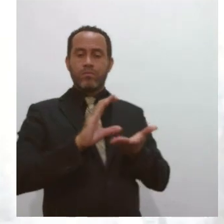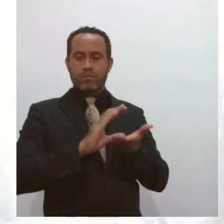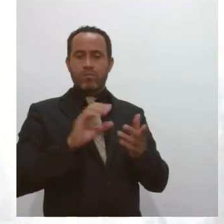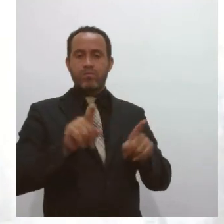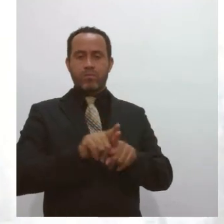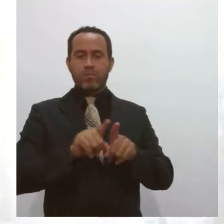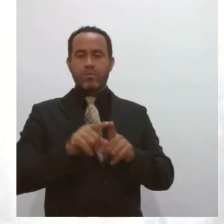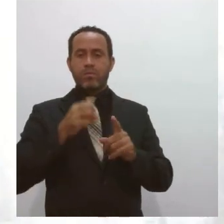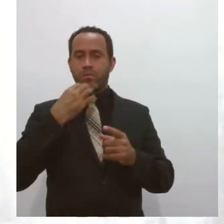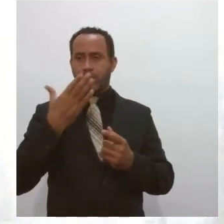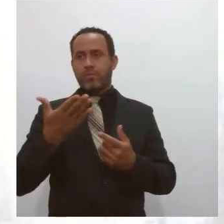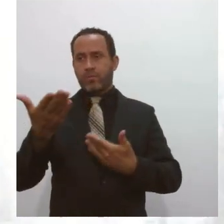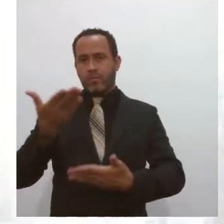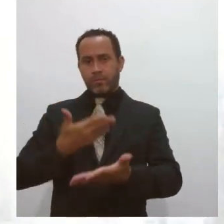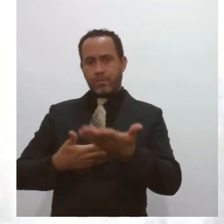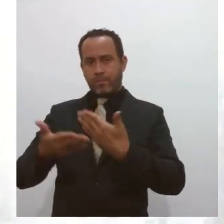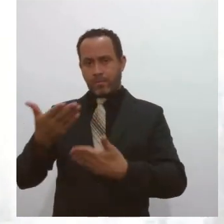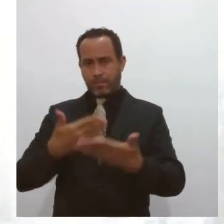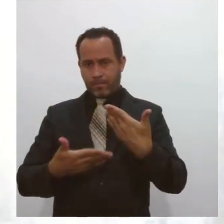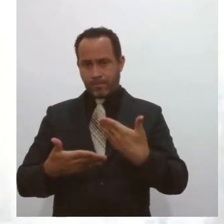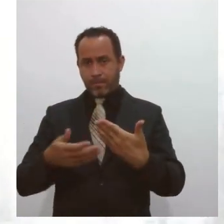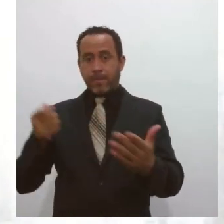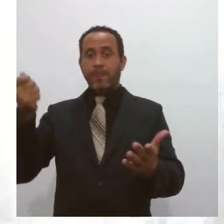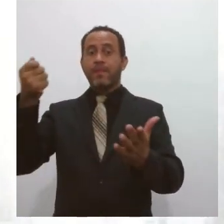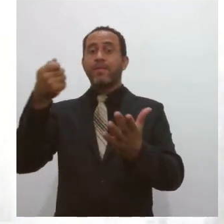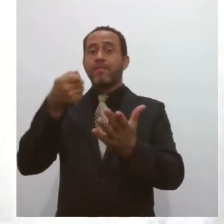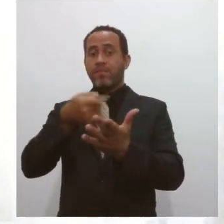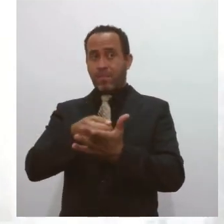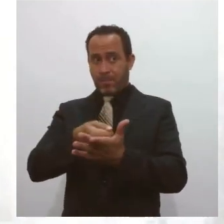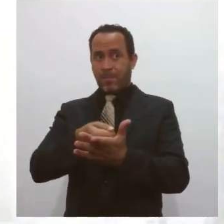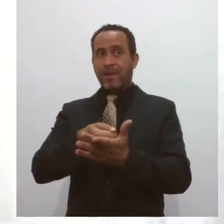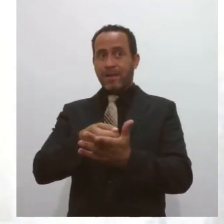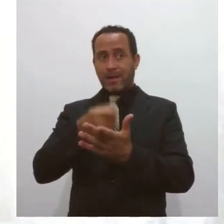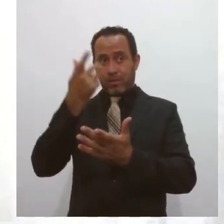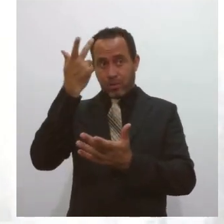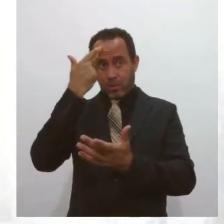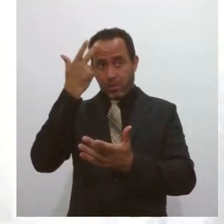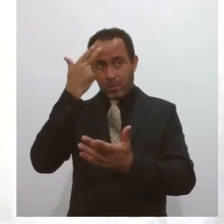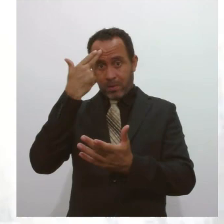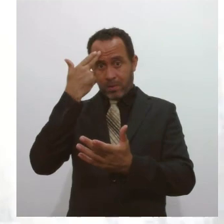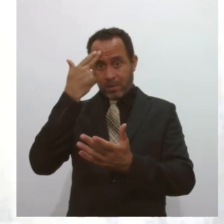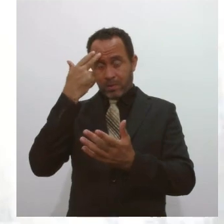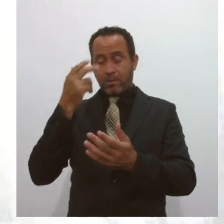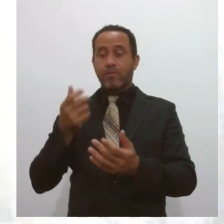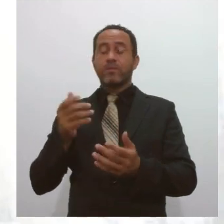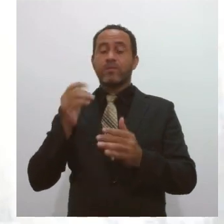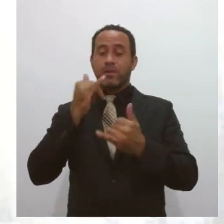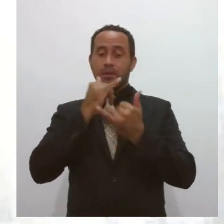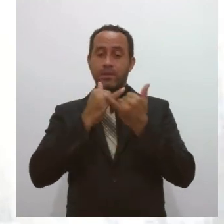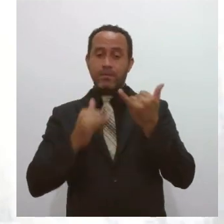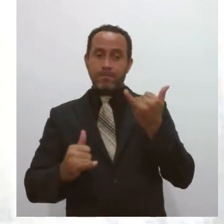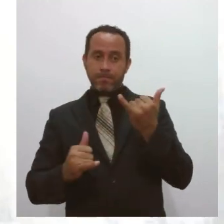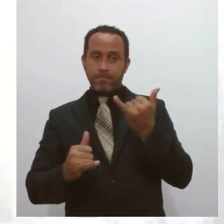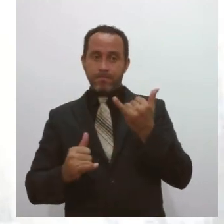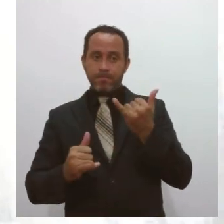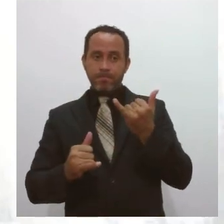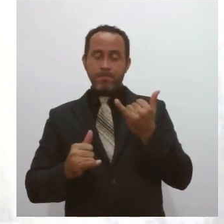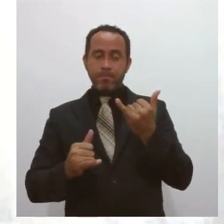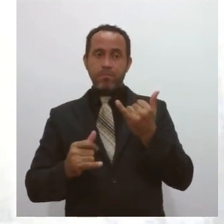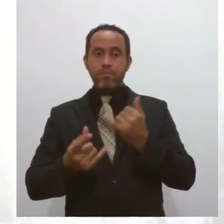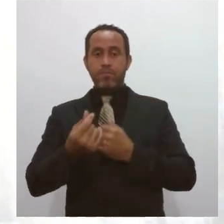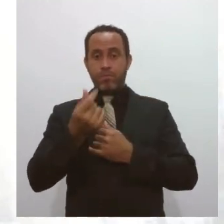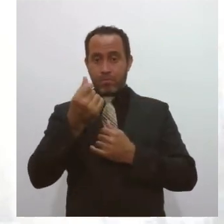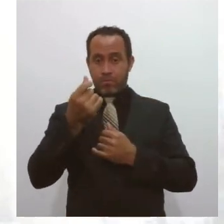Vejam que oportunidade. Ao invés de pagar o seu imposto, normalmente, você vai pegar uma parte desse valor e